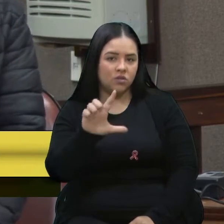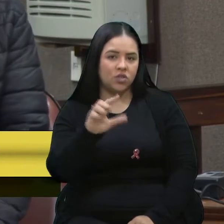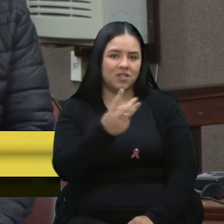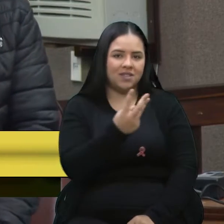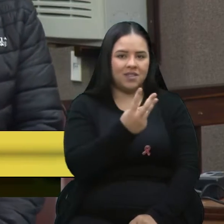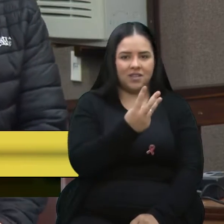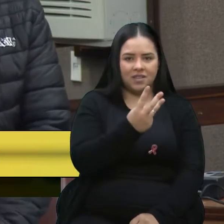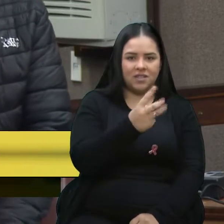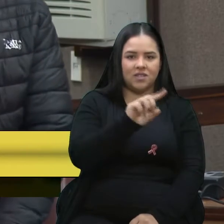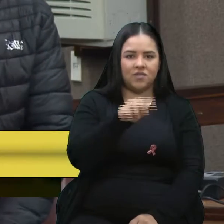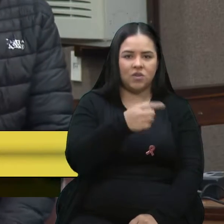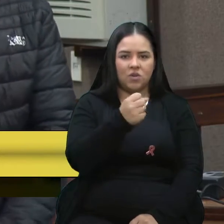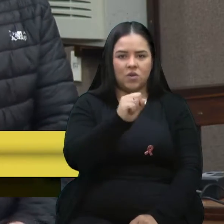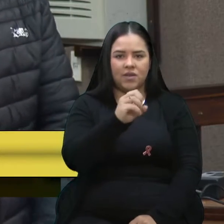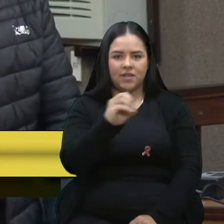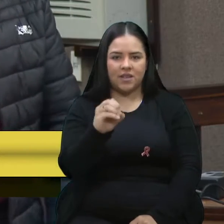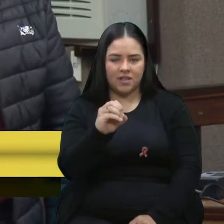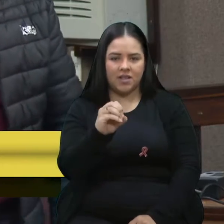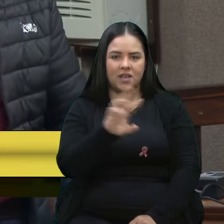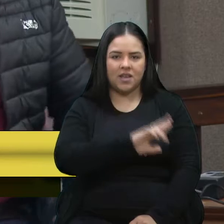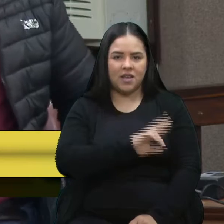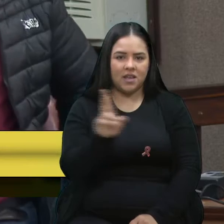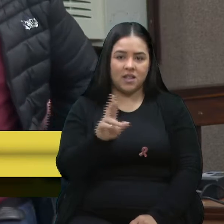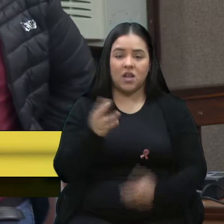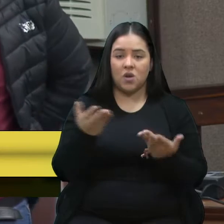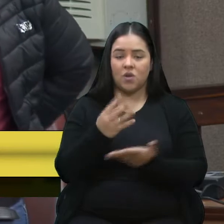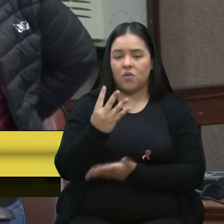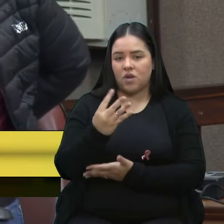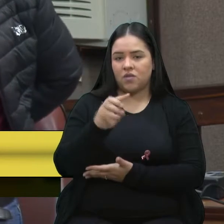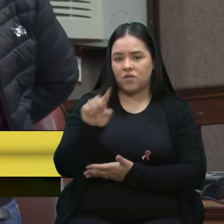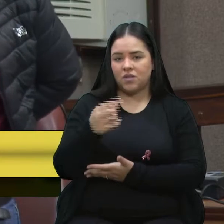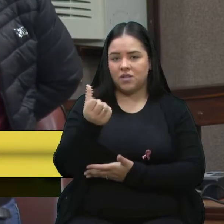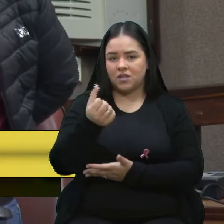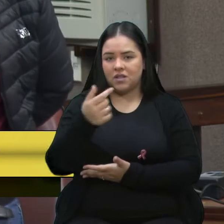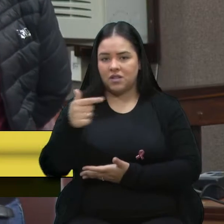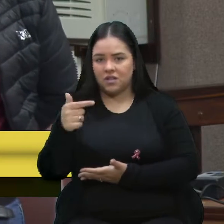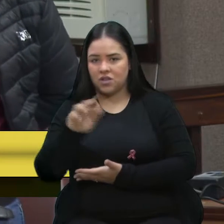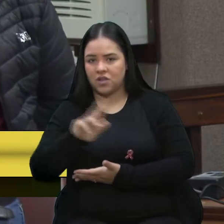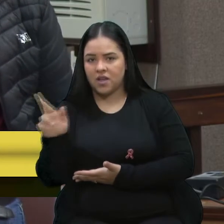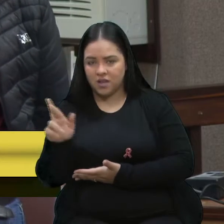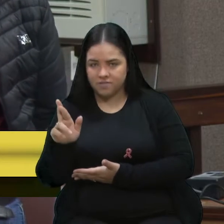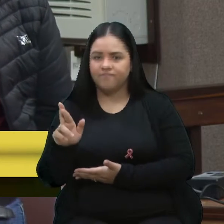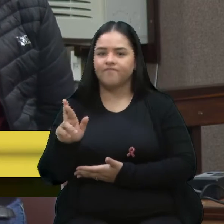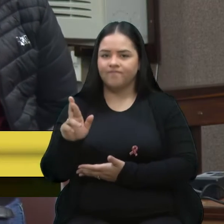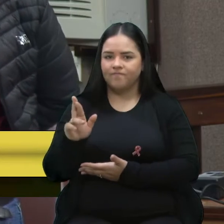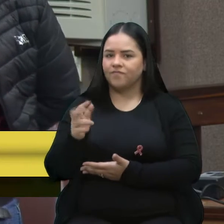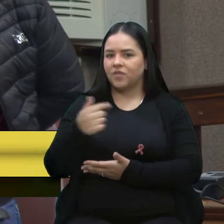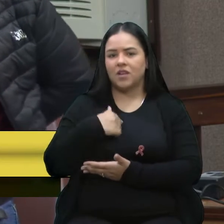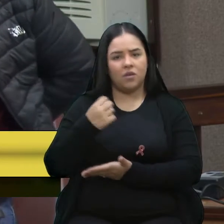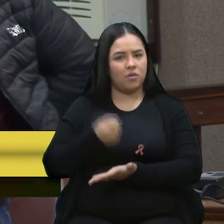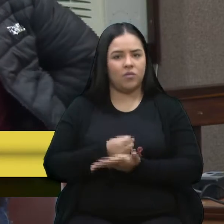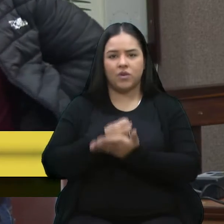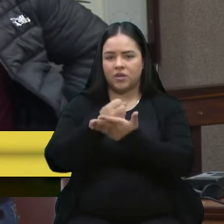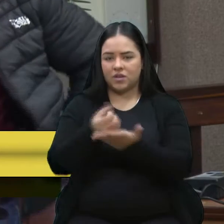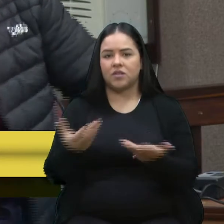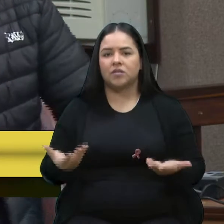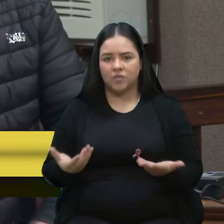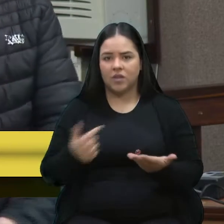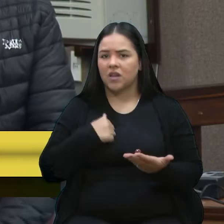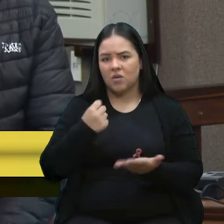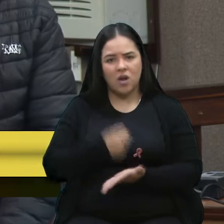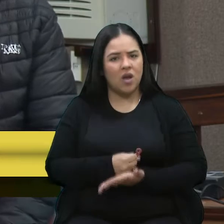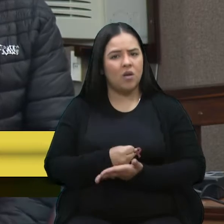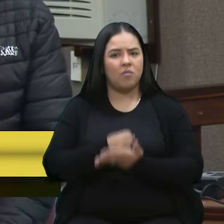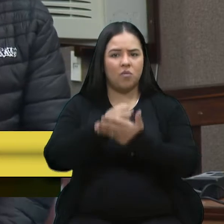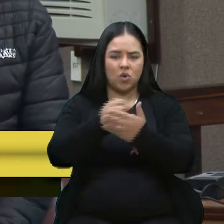,80 passam a R$,67. Este vereador estará apoiando. Estará apoiando